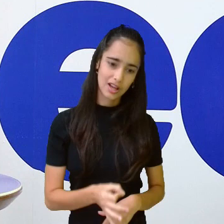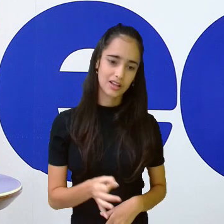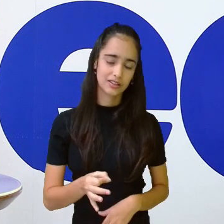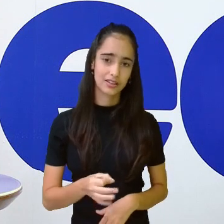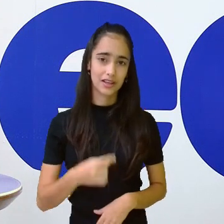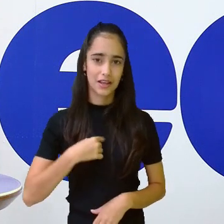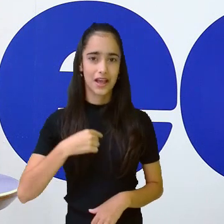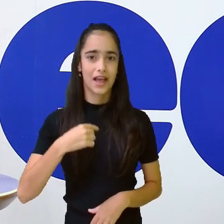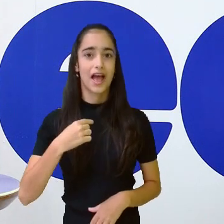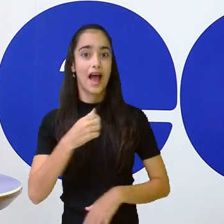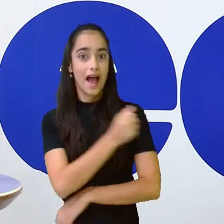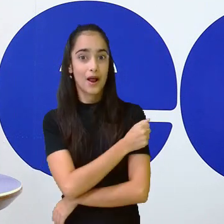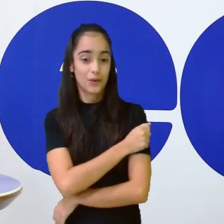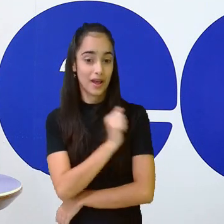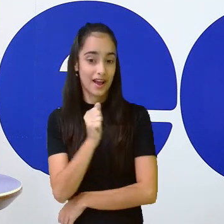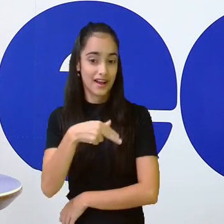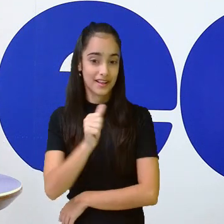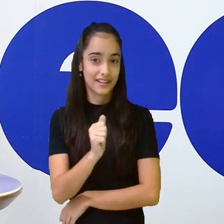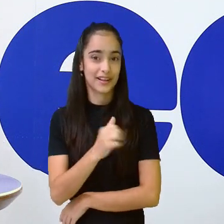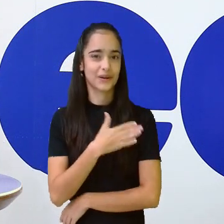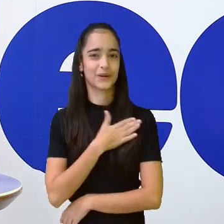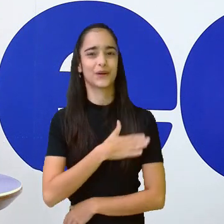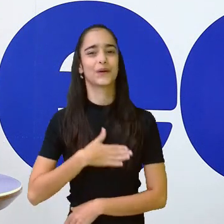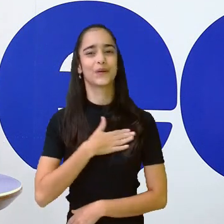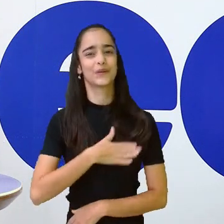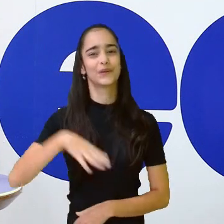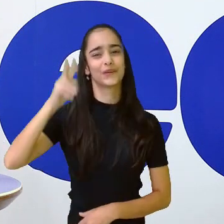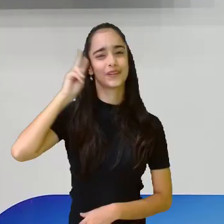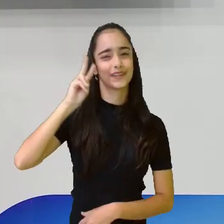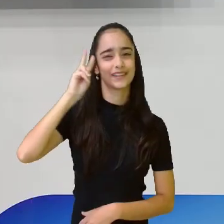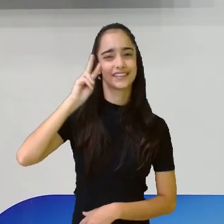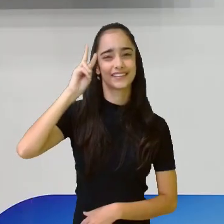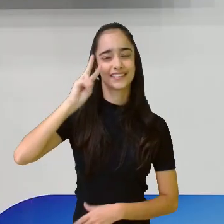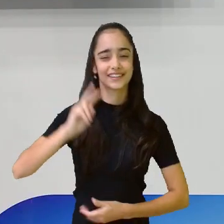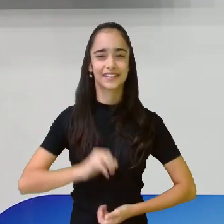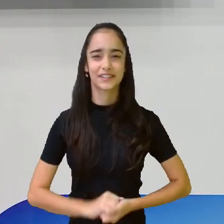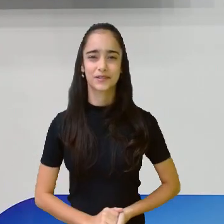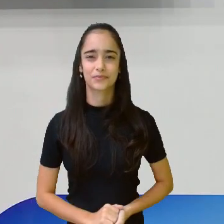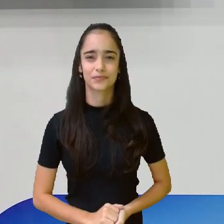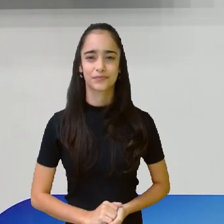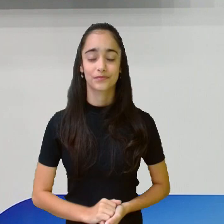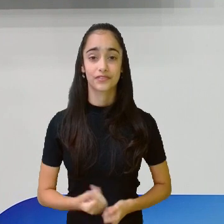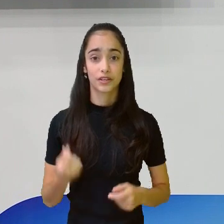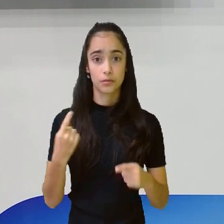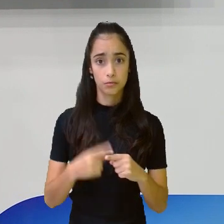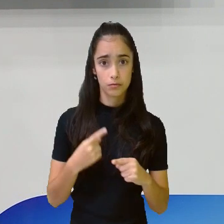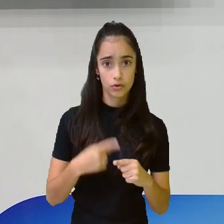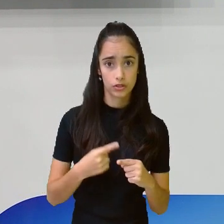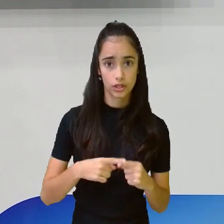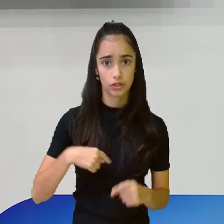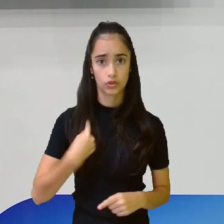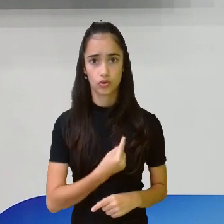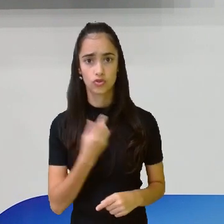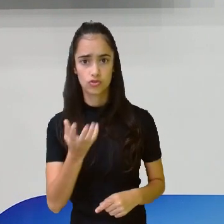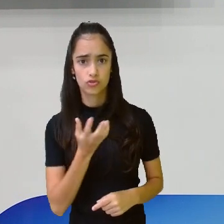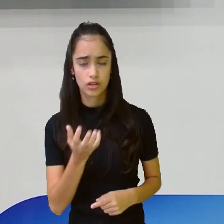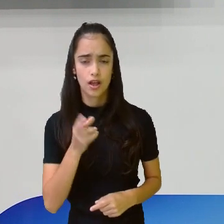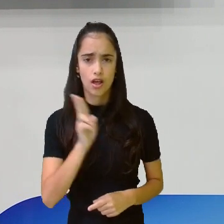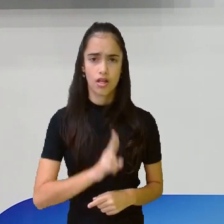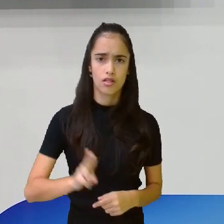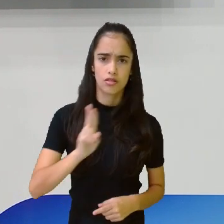muito legal, viu? Ela gostou da história. Isso aí. Porque às vezes a quer usar, acha que a